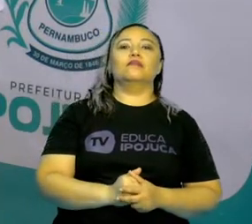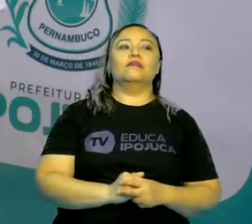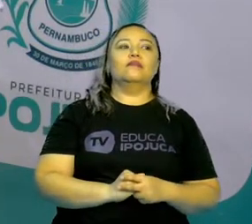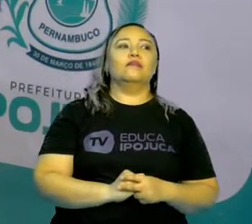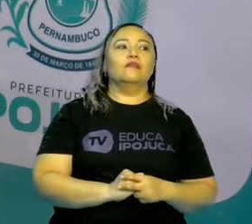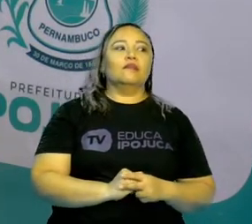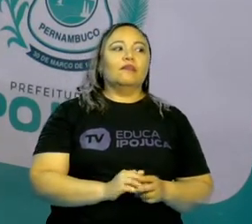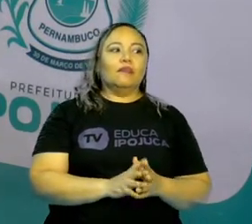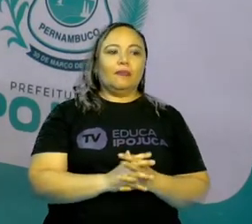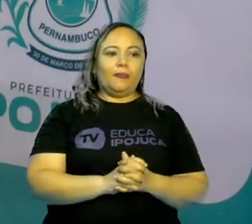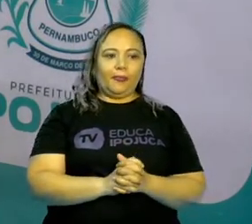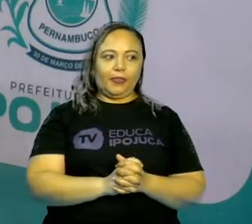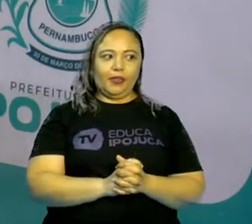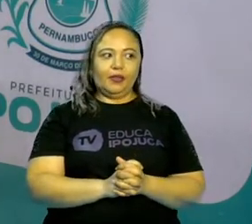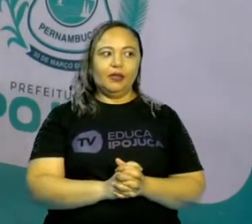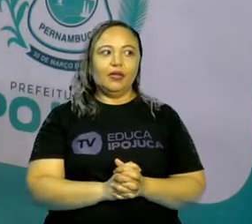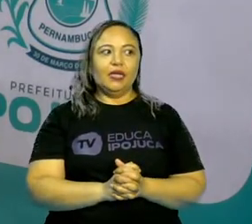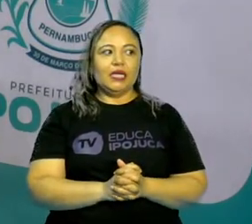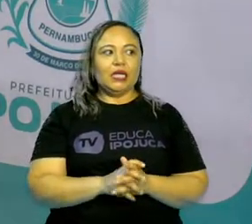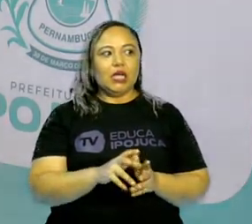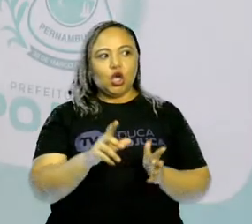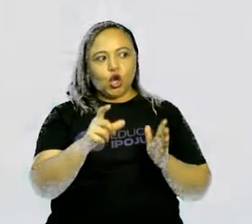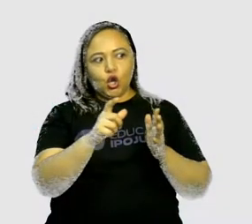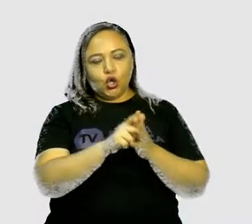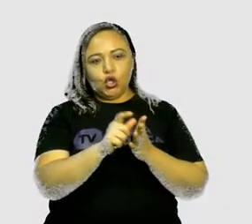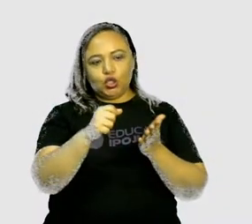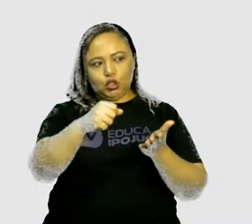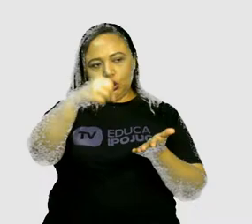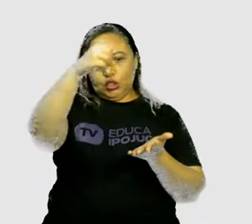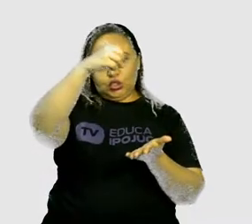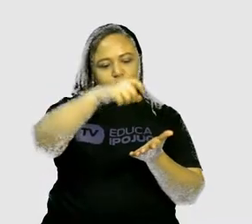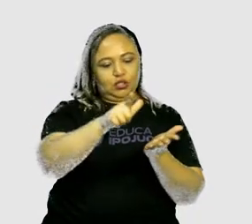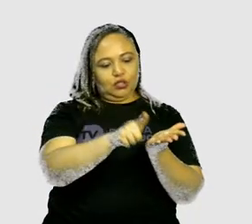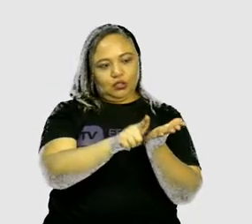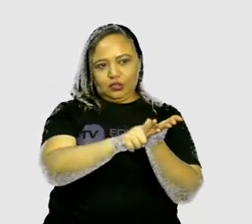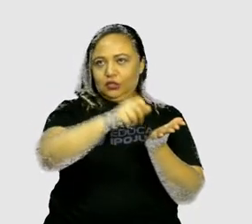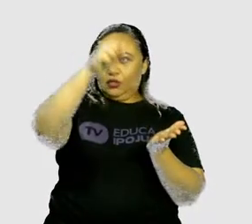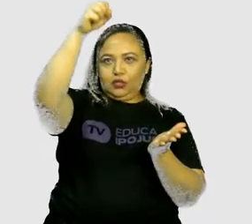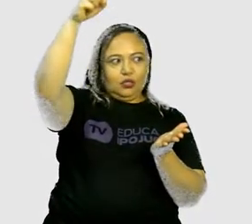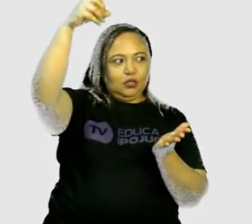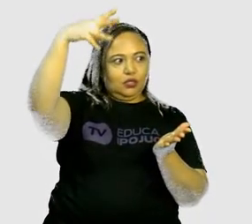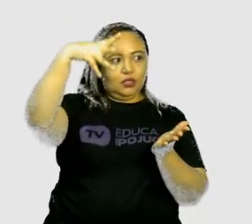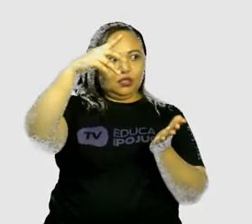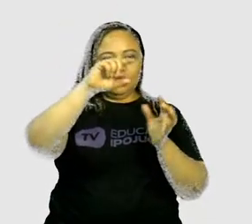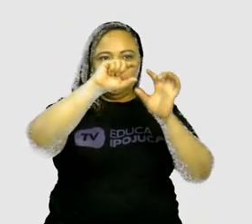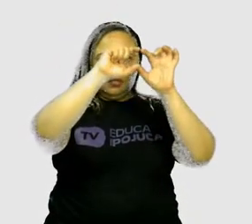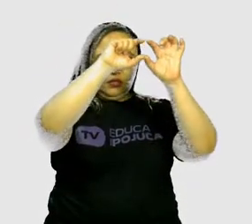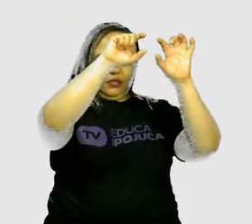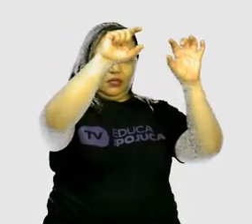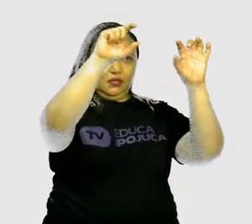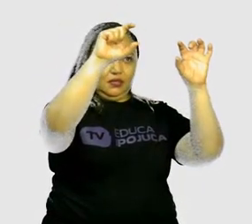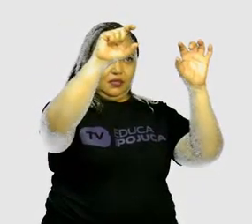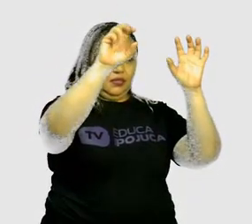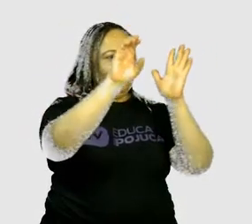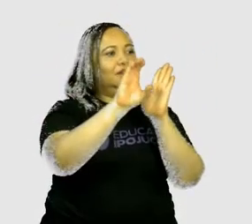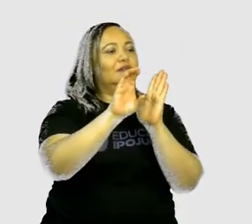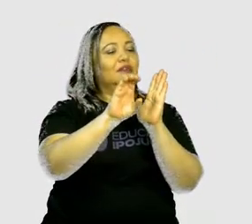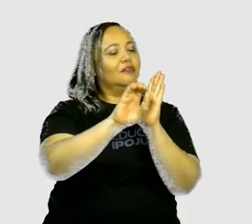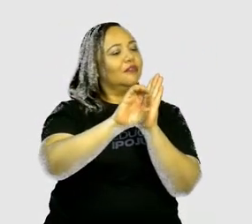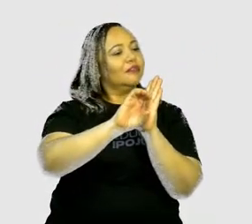certo? Então, aqui, essa é a conta da energia. Lá em cima, se você observar, já tem logo o código.